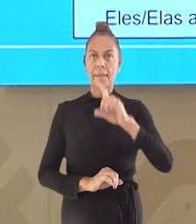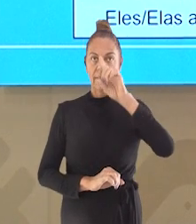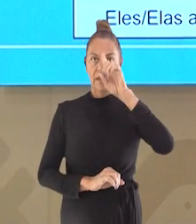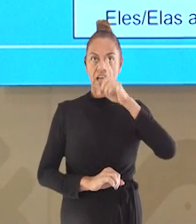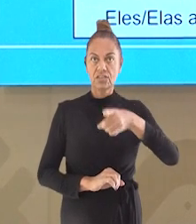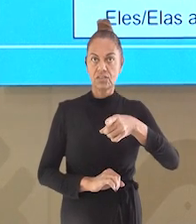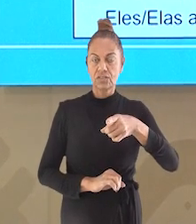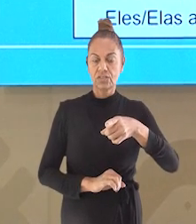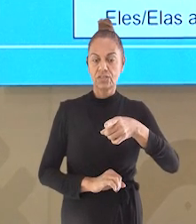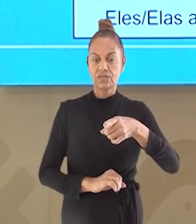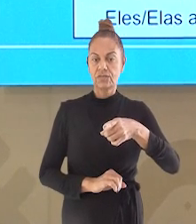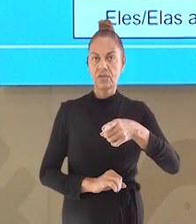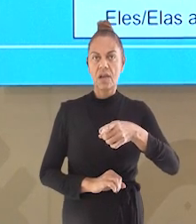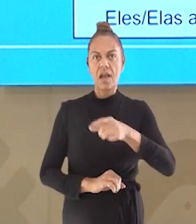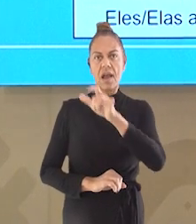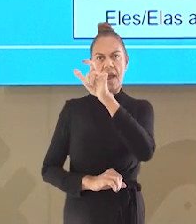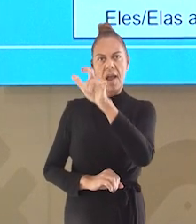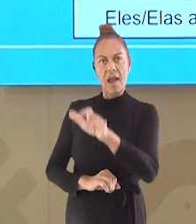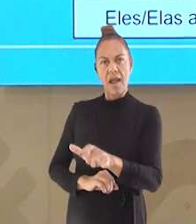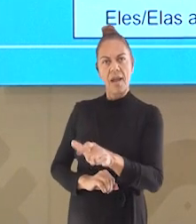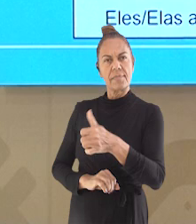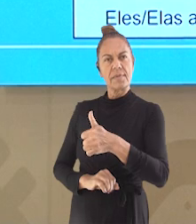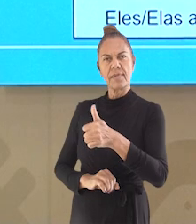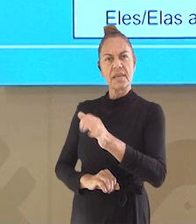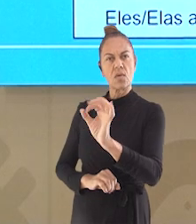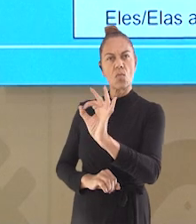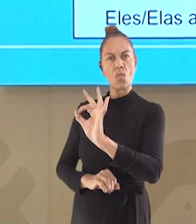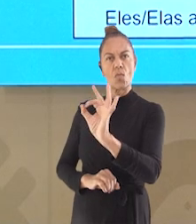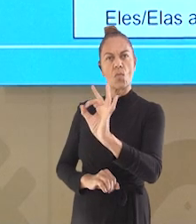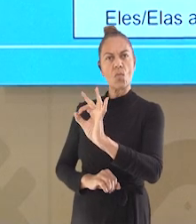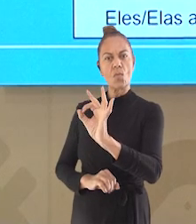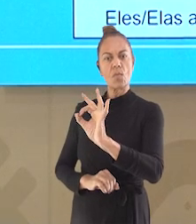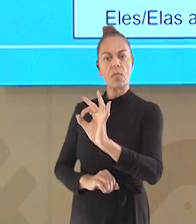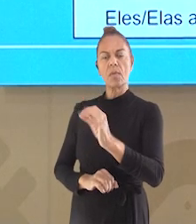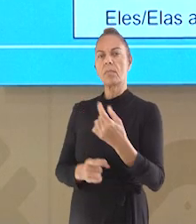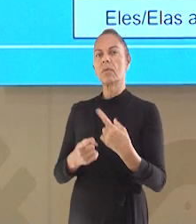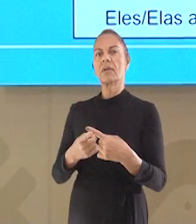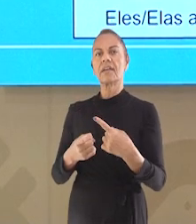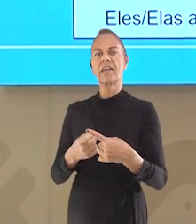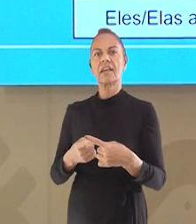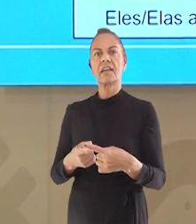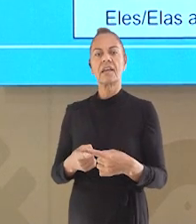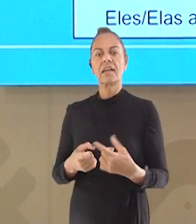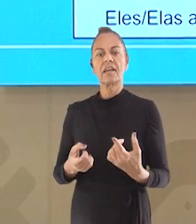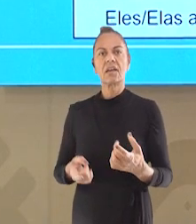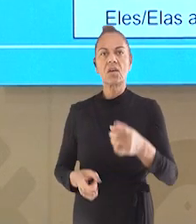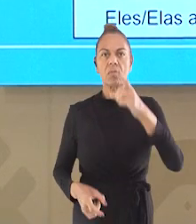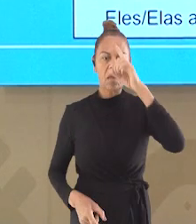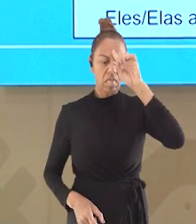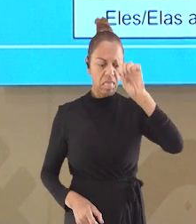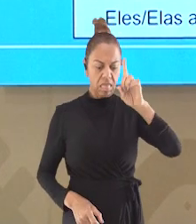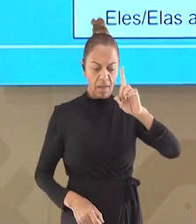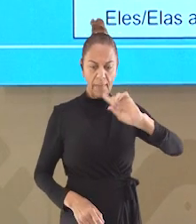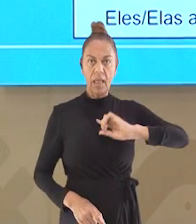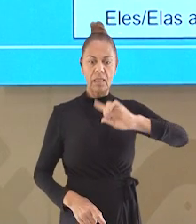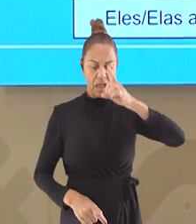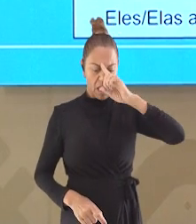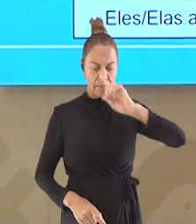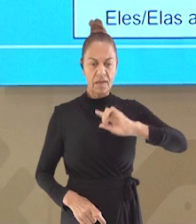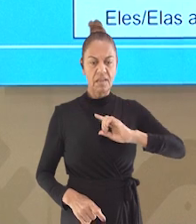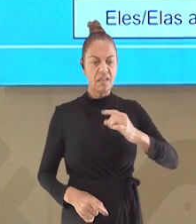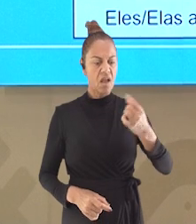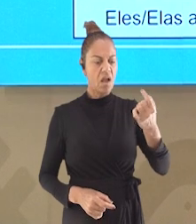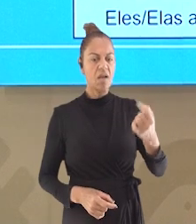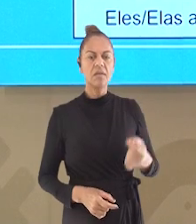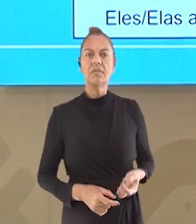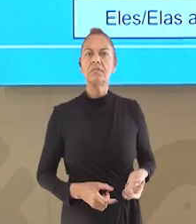Primeira pessoa aqui do singular. No imperativo afirmativo, a primeira pessoa não existe. Mas por que que isso acontece? Eu não posso